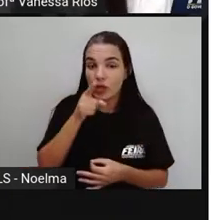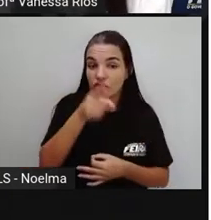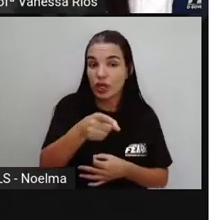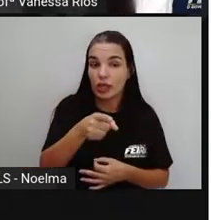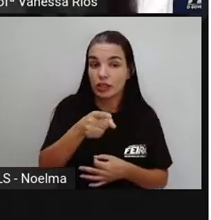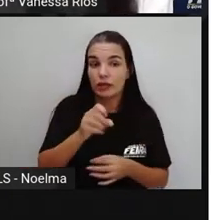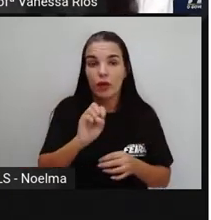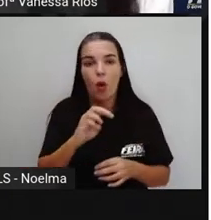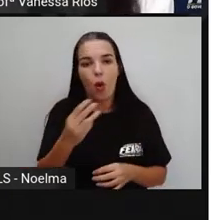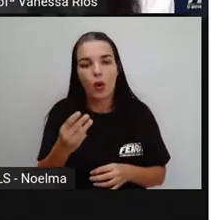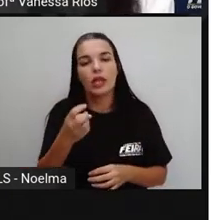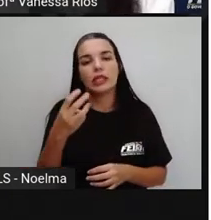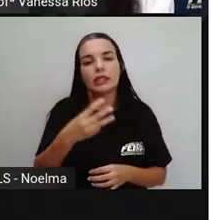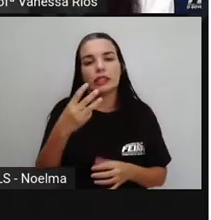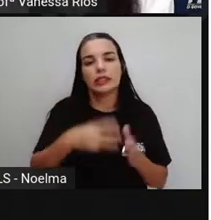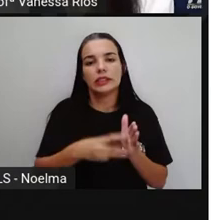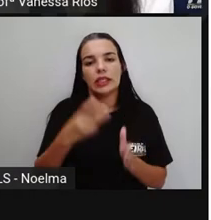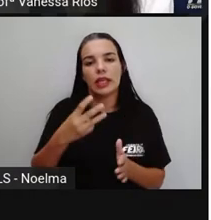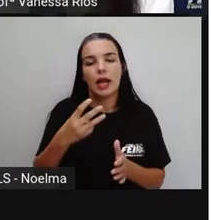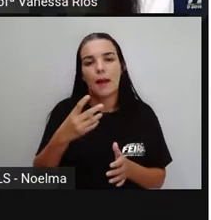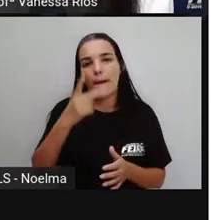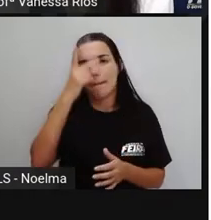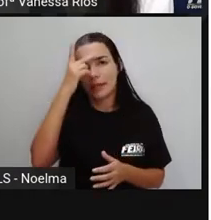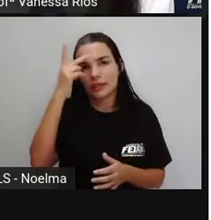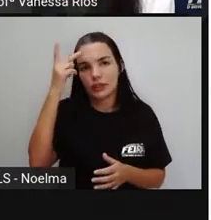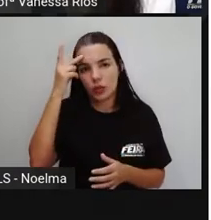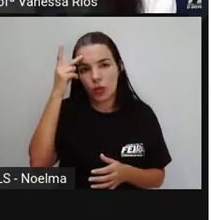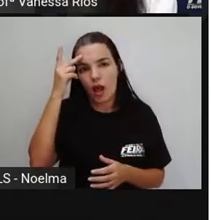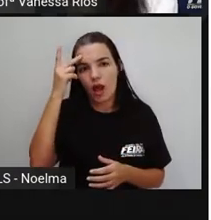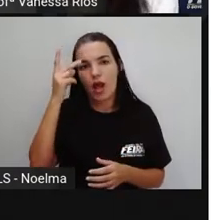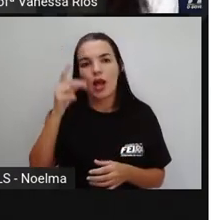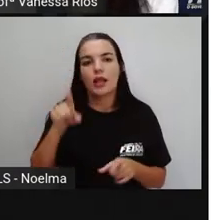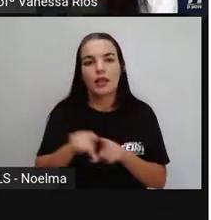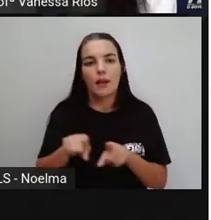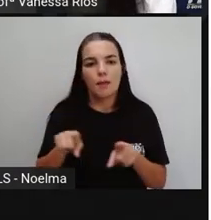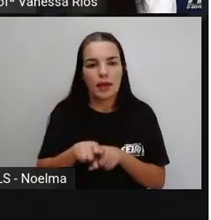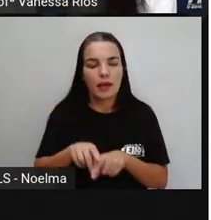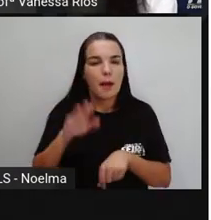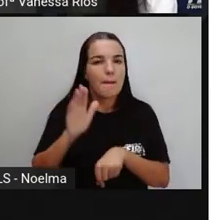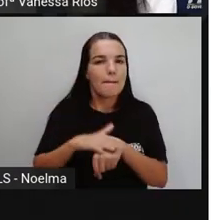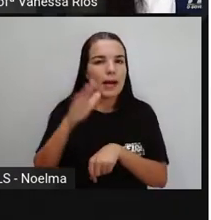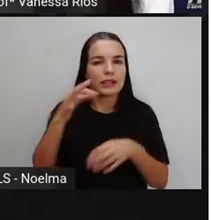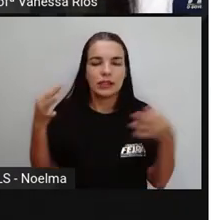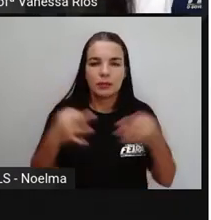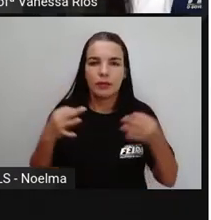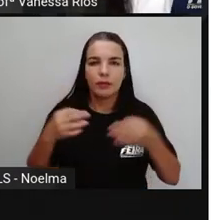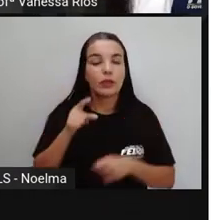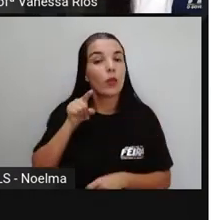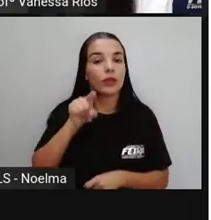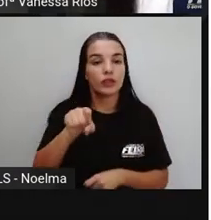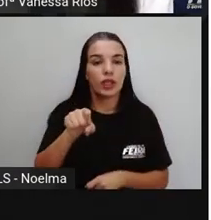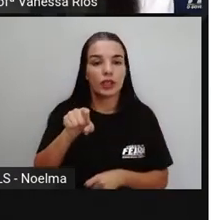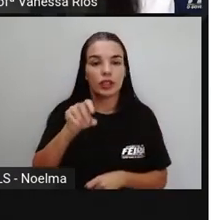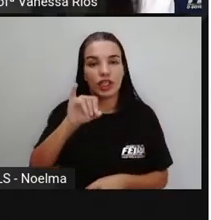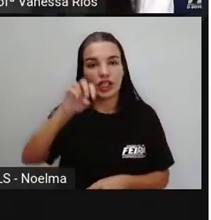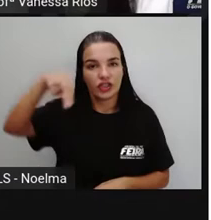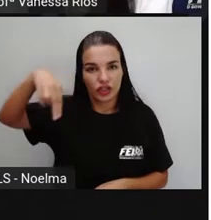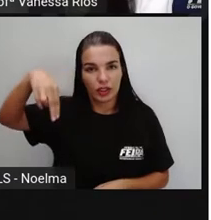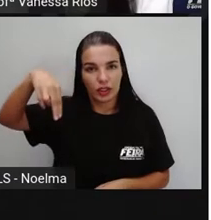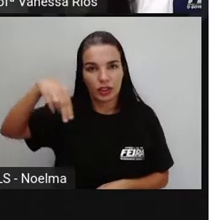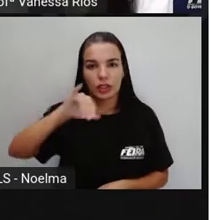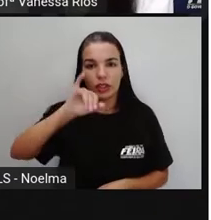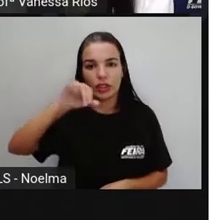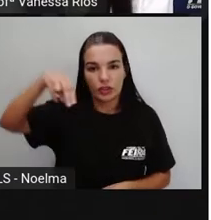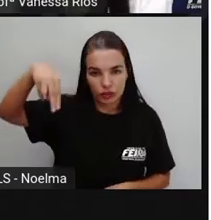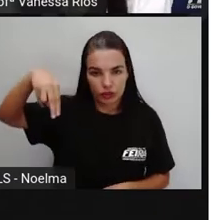ou da terceira pessoa do plural do pretérito mais que perfeito, do indicativo. Então, o an, a terminação